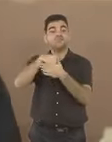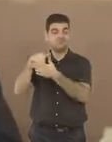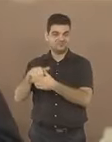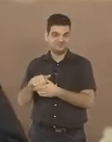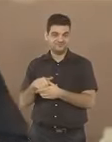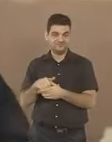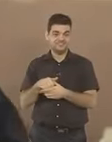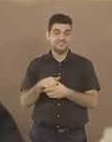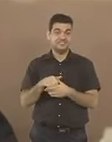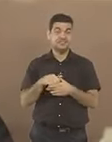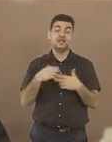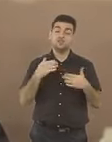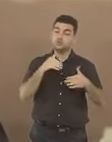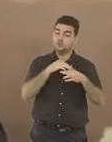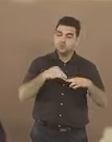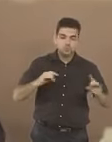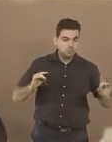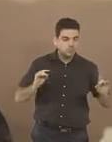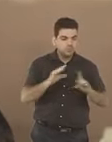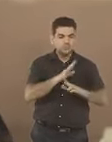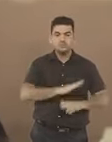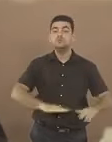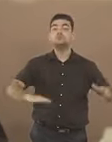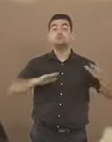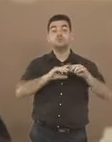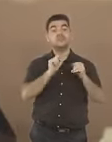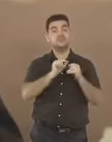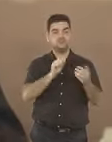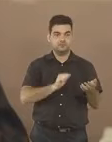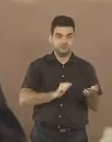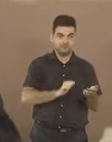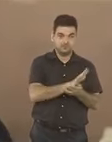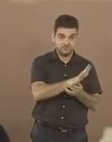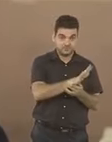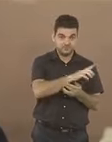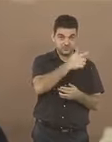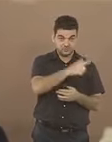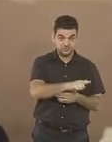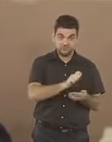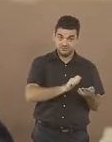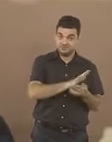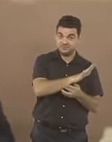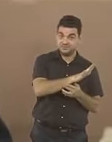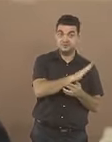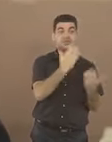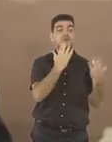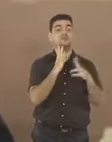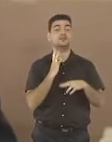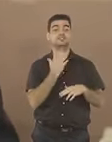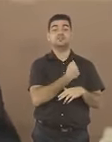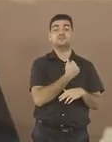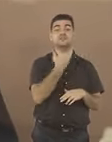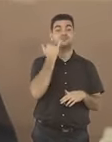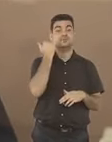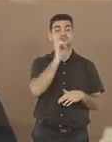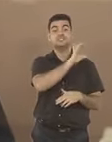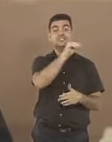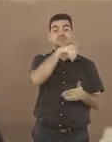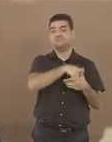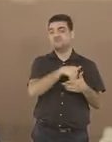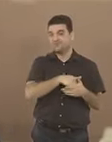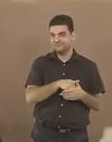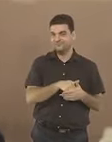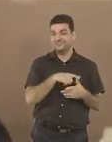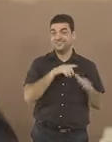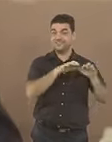Quando a votação é encerrada, é impresso o boletim de urna que registra os votos de